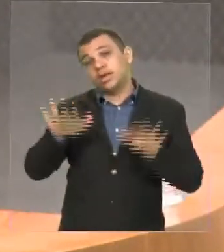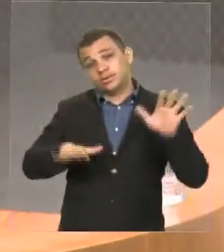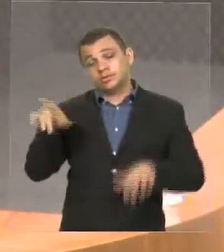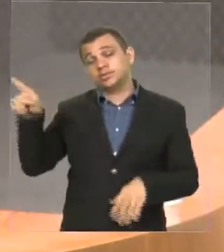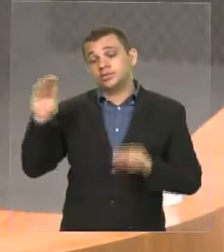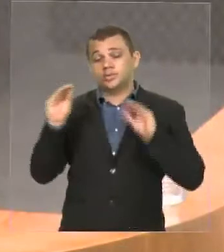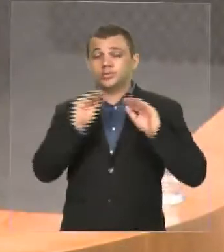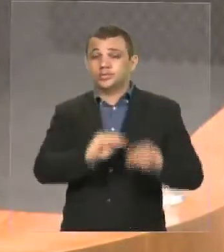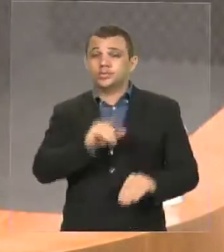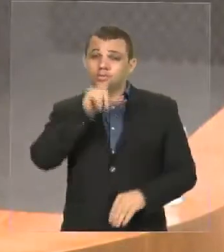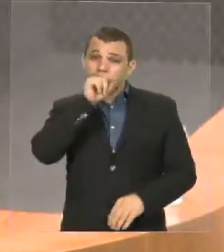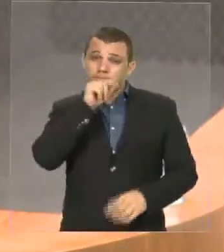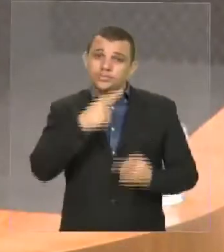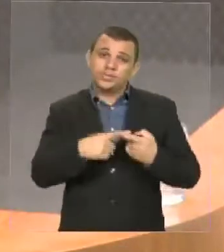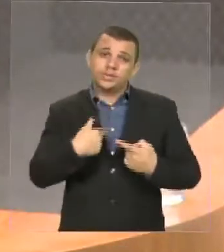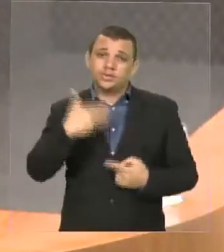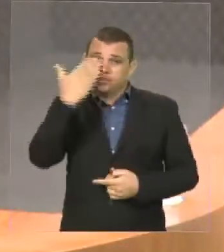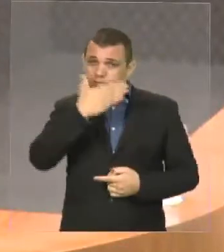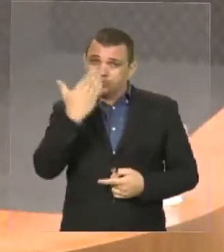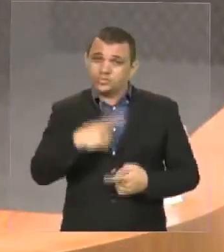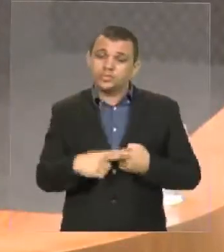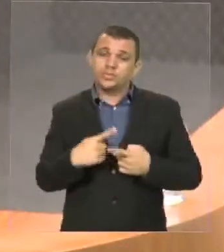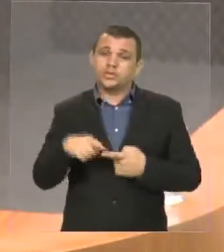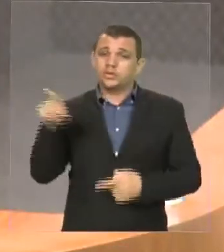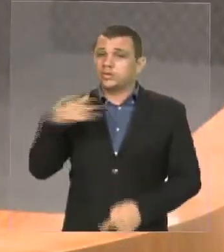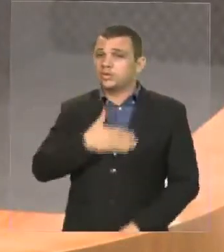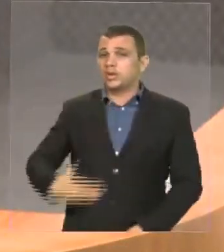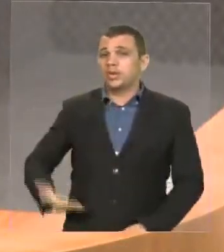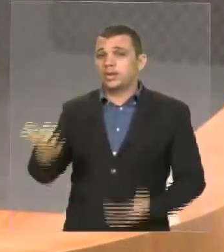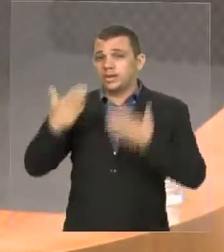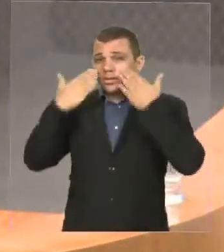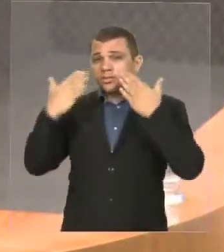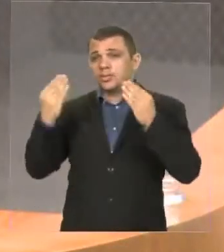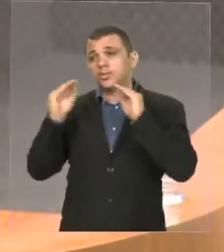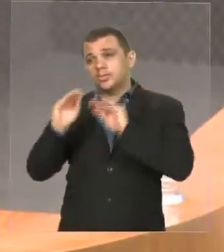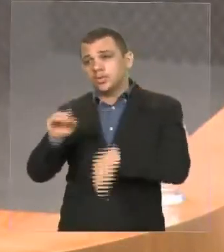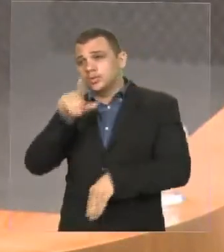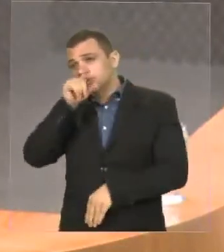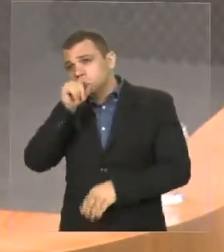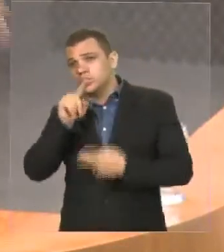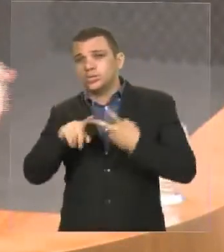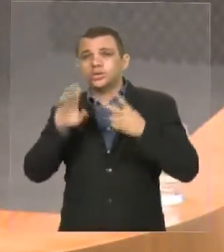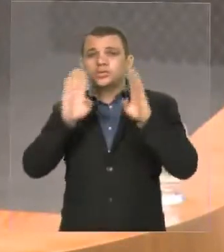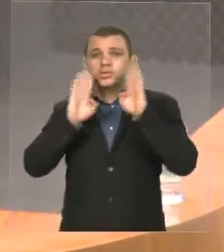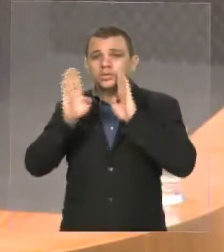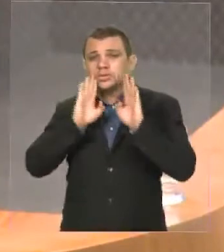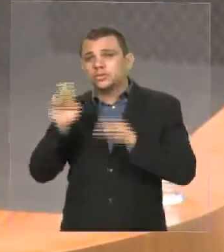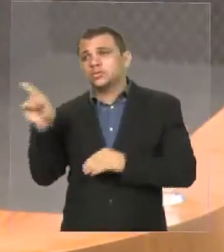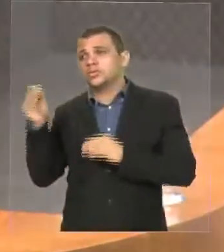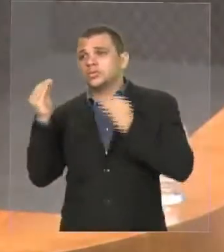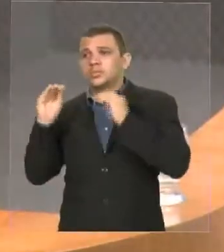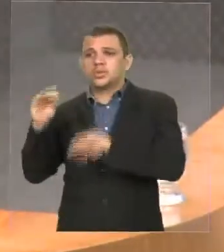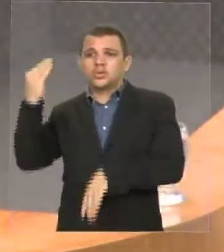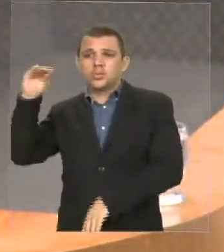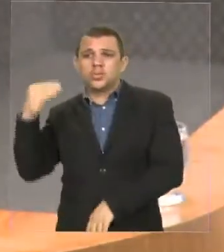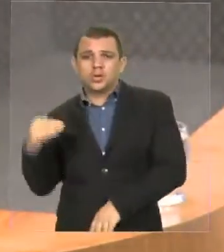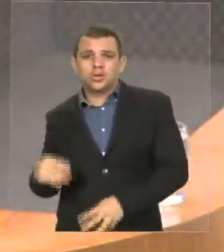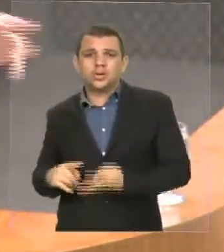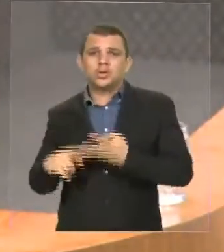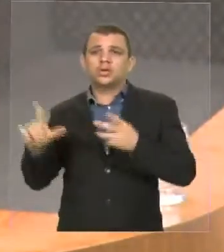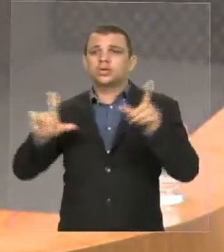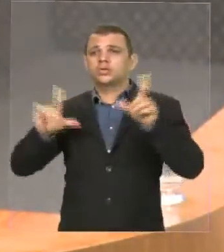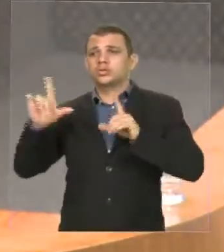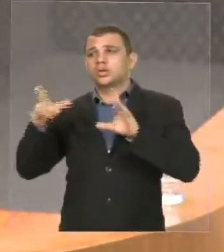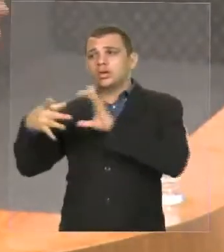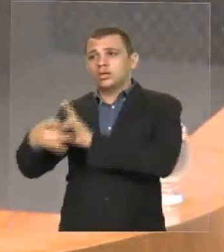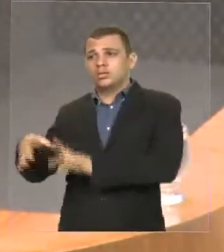Eu não vi. Porque quando ele quer aparecer, ele coloca no Twitter, no Facebook, manda os blogueiros replicarem, bota nas TVs aliadas